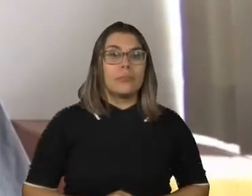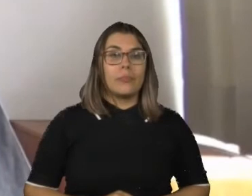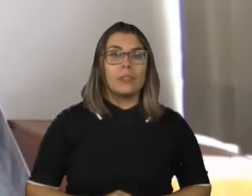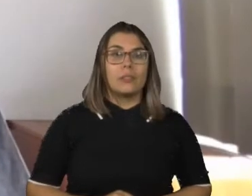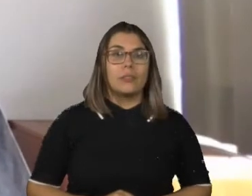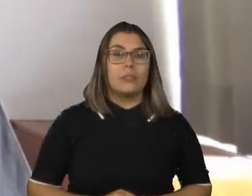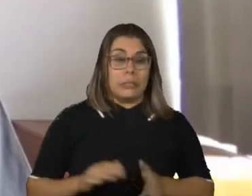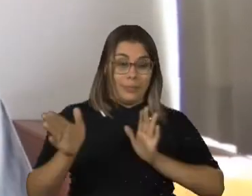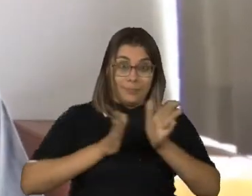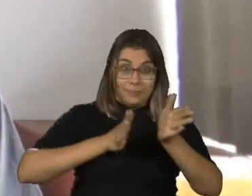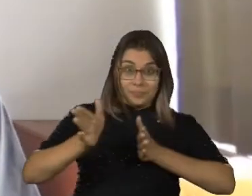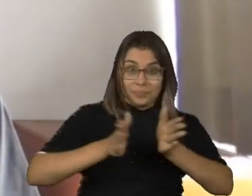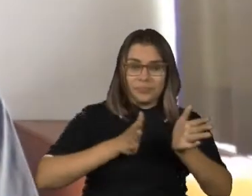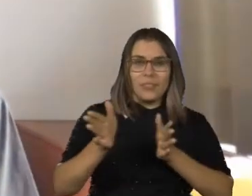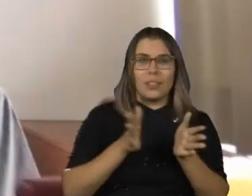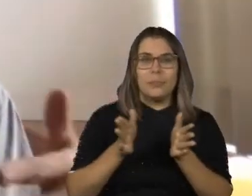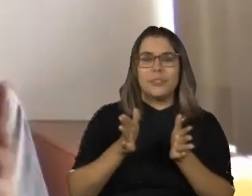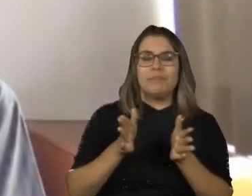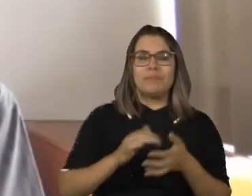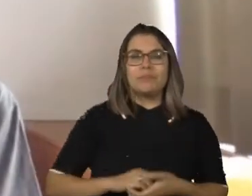A flexibilidade, que é esse projeto,